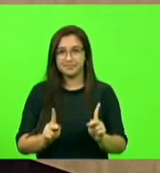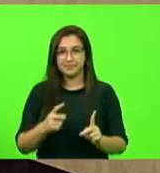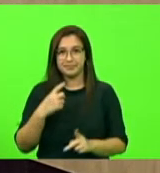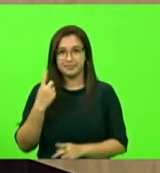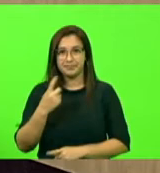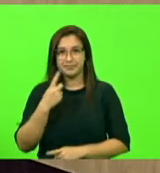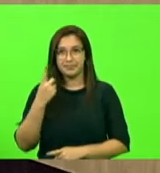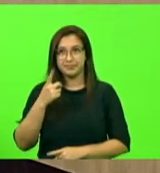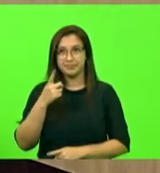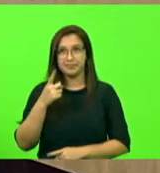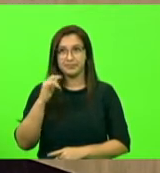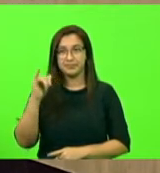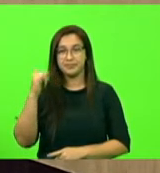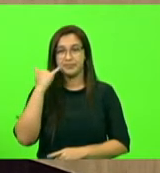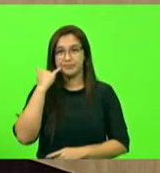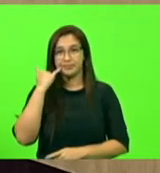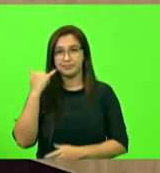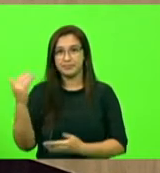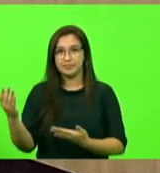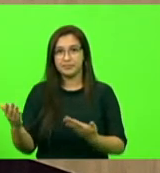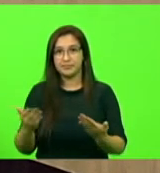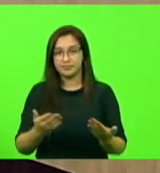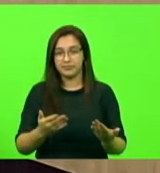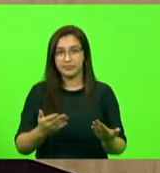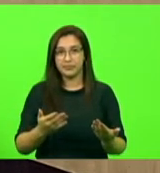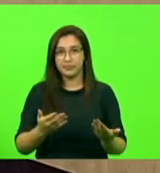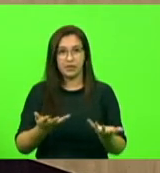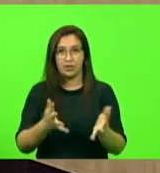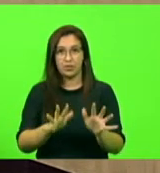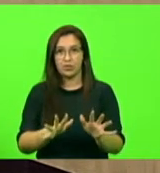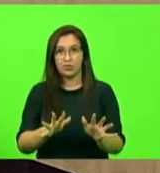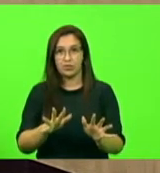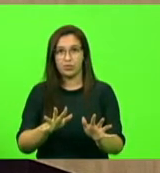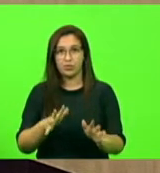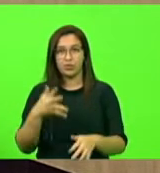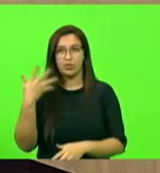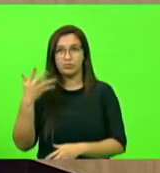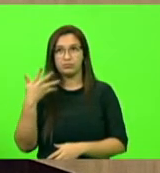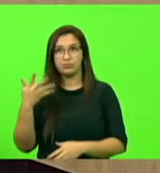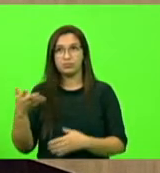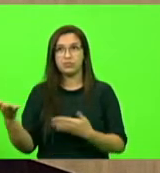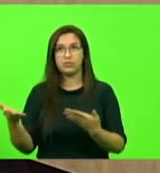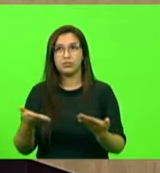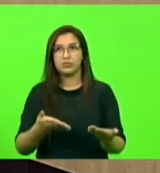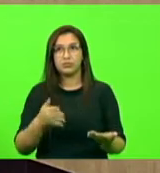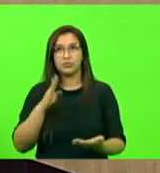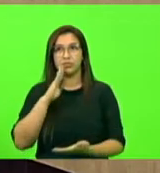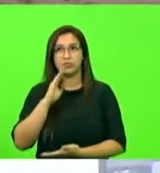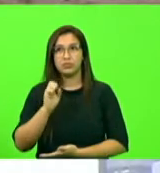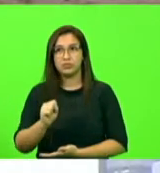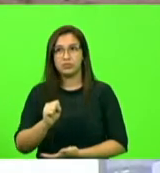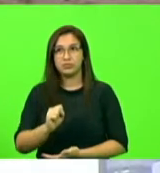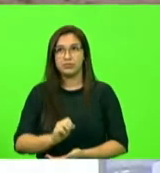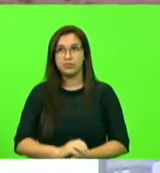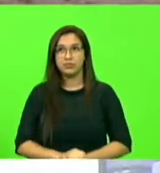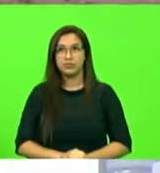Deputado G.C. Lopes declina da sua inscrição. Com a palavra... E eu concedo a minha